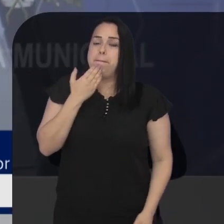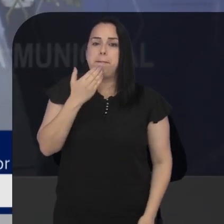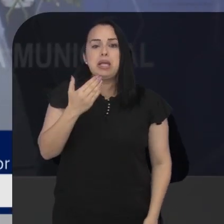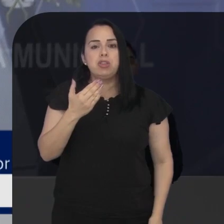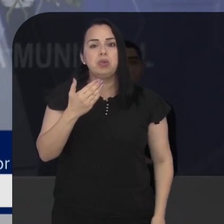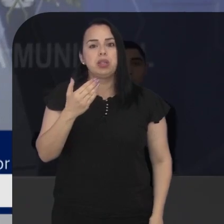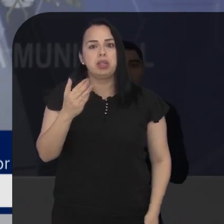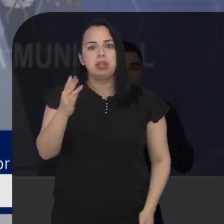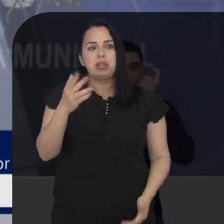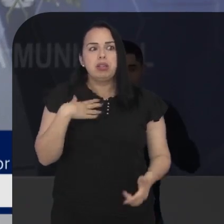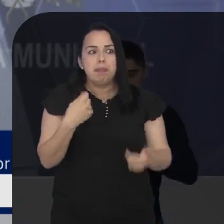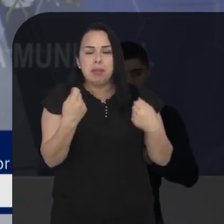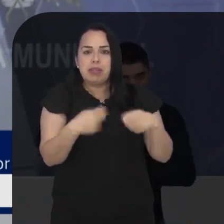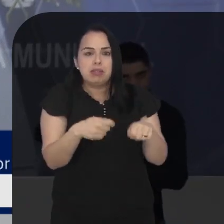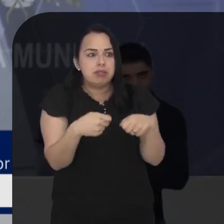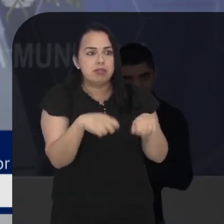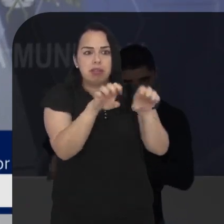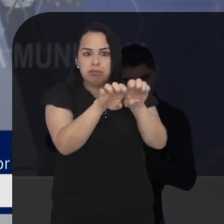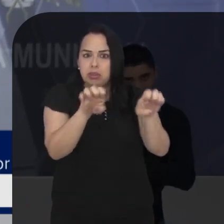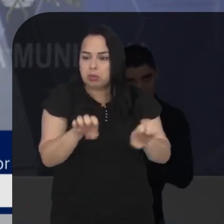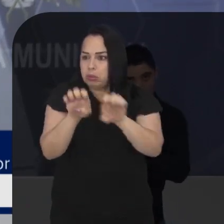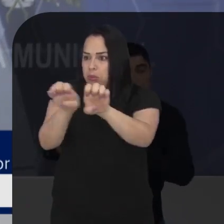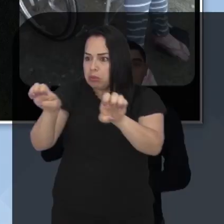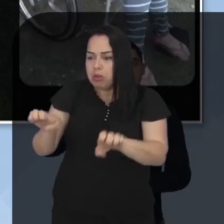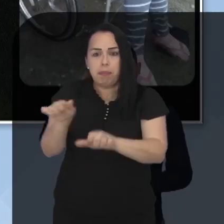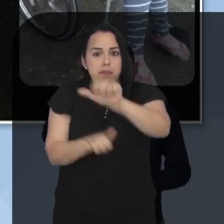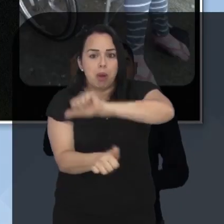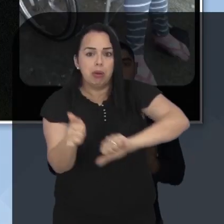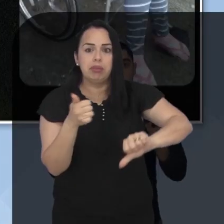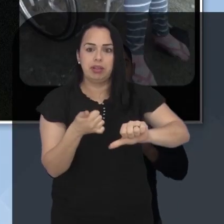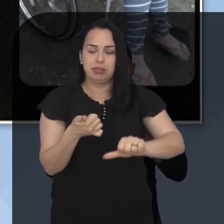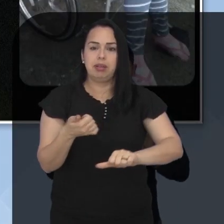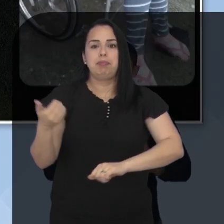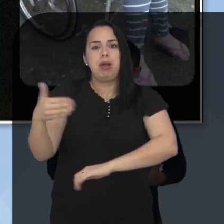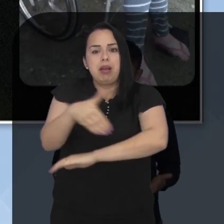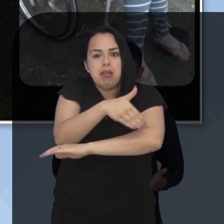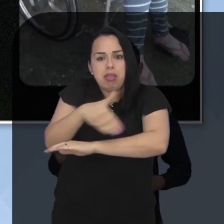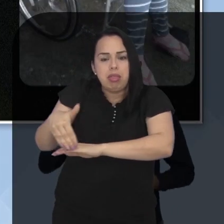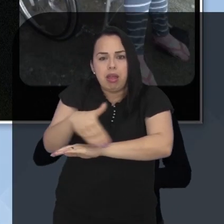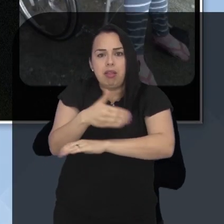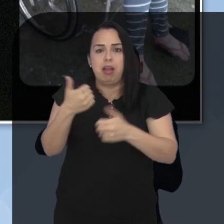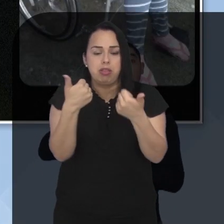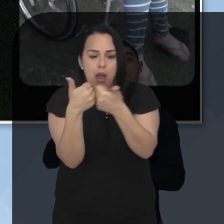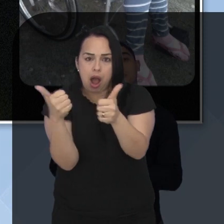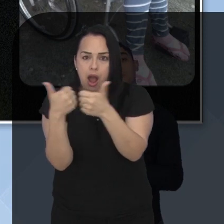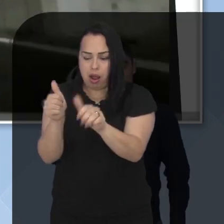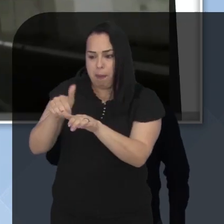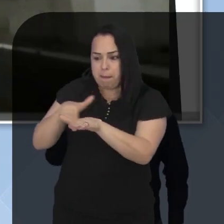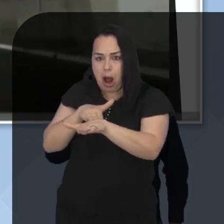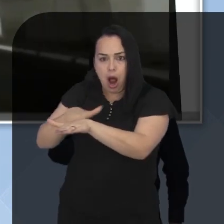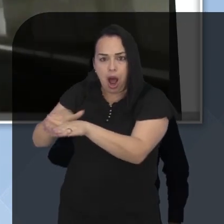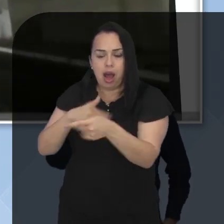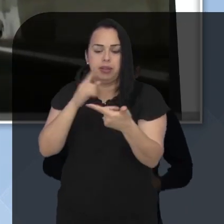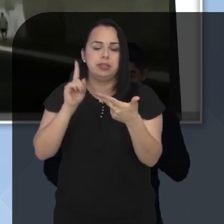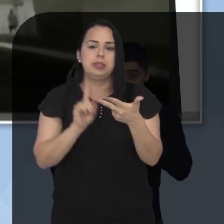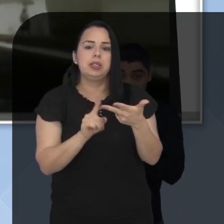providências para problemas de infraestrutura na cidade, entre eles manutenção no transporte público, reparos nos serviços